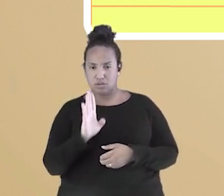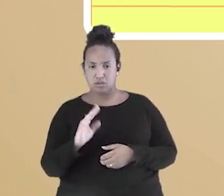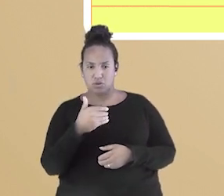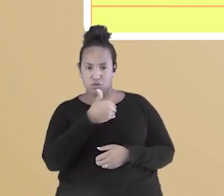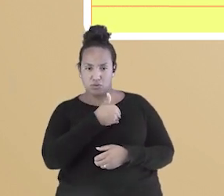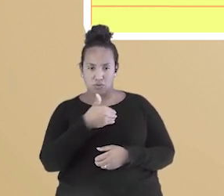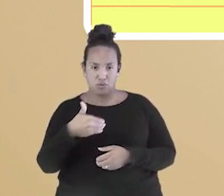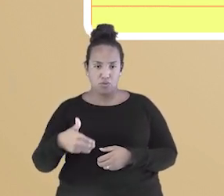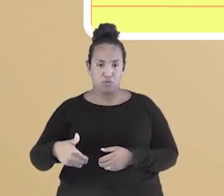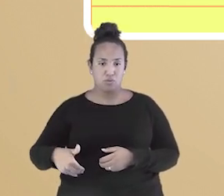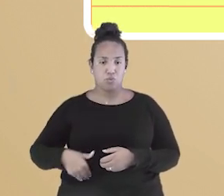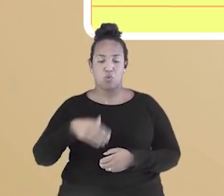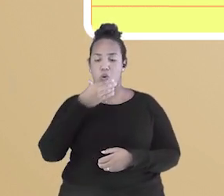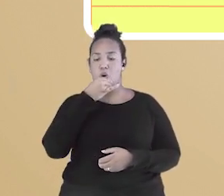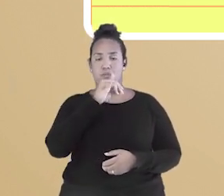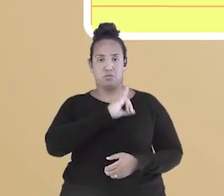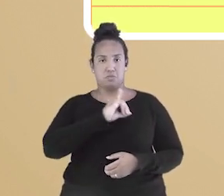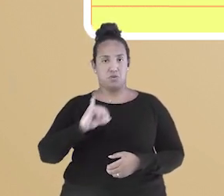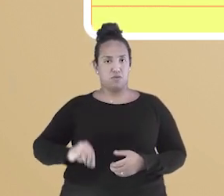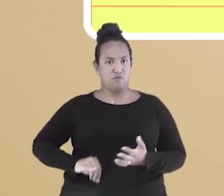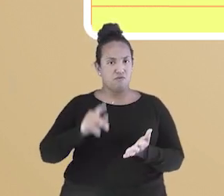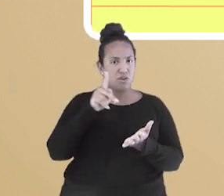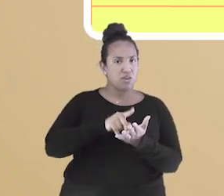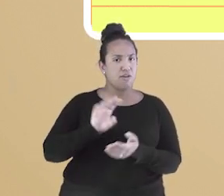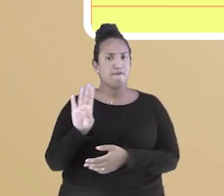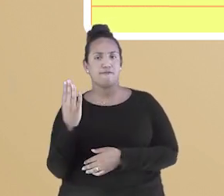por imperadores. Verdadeiro ou falso?